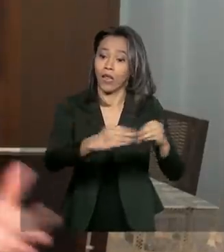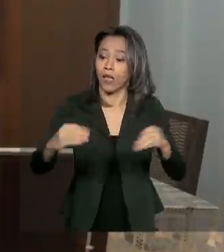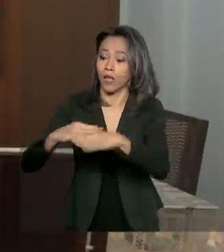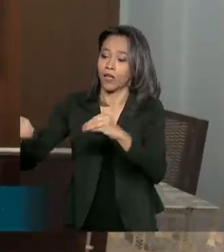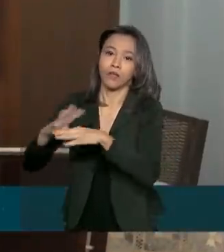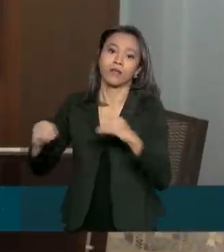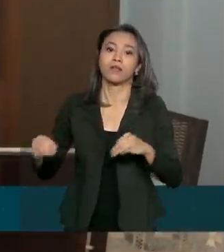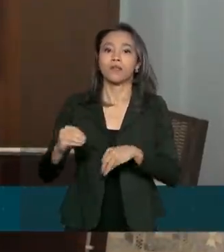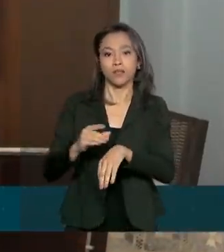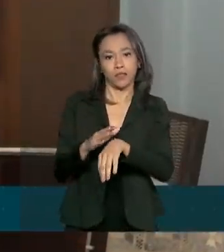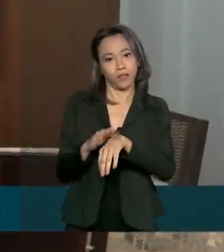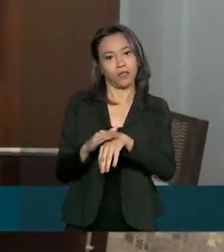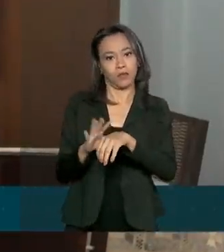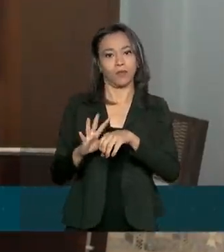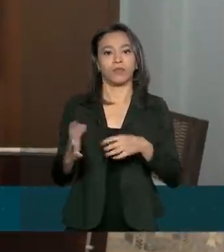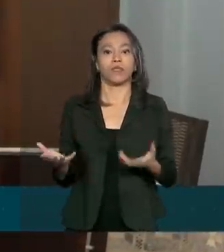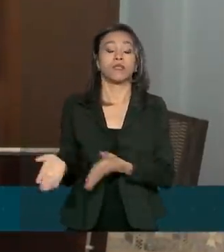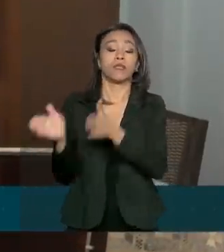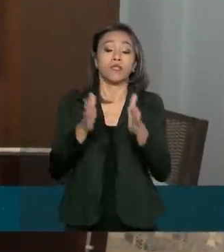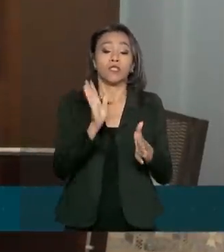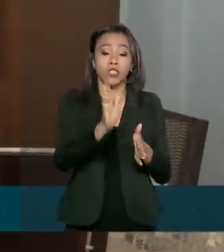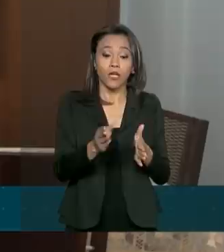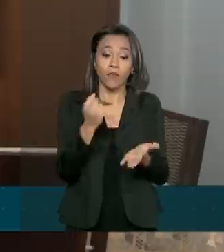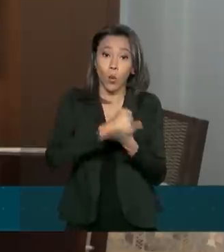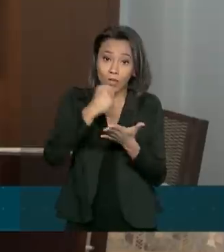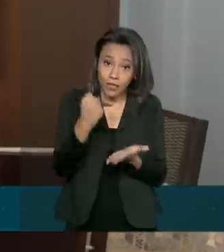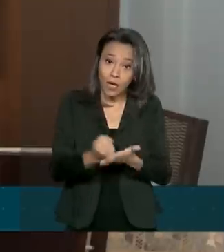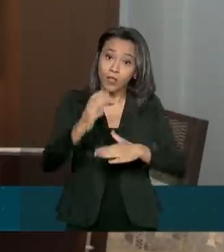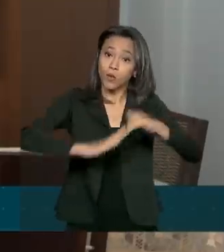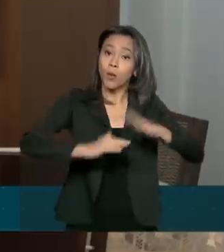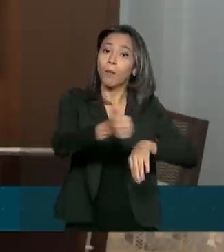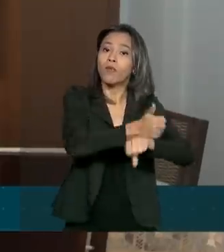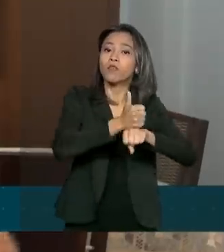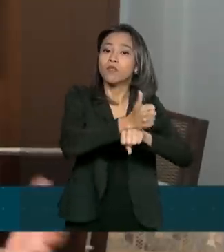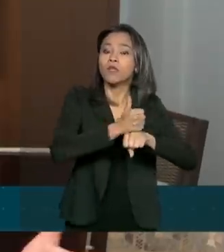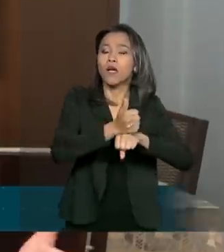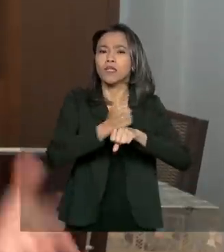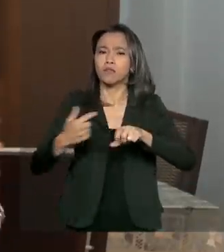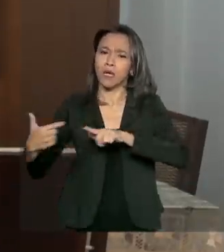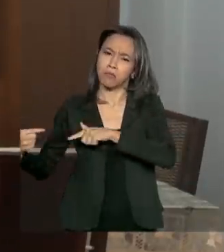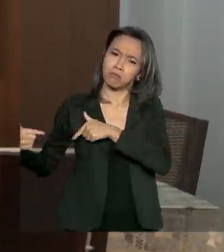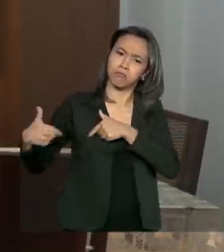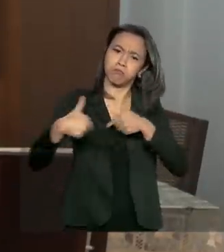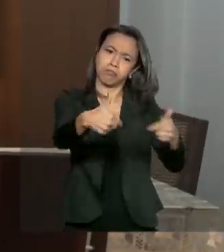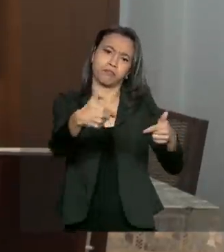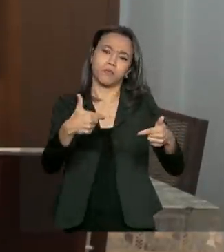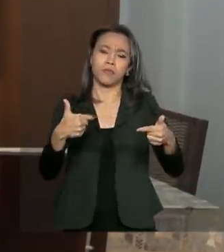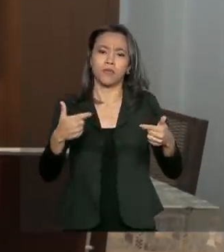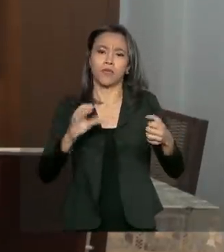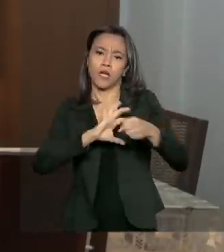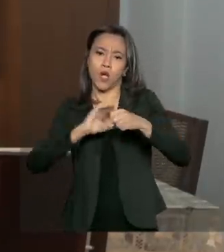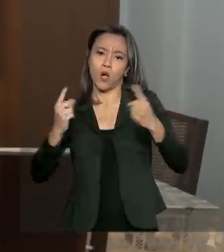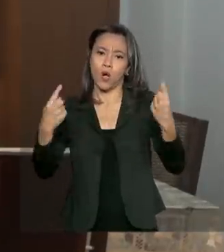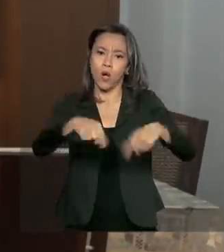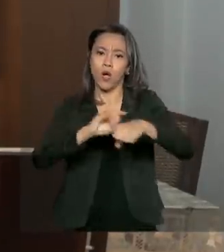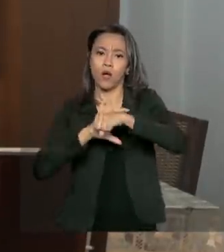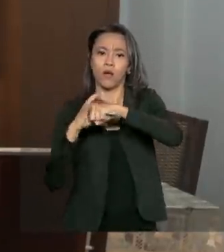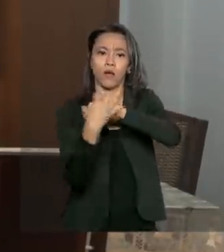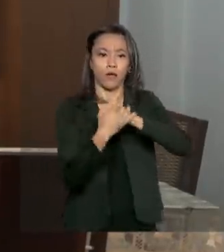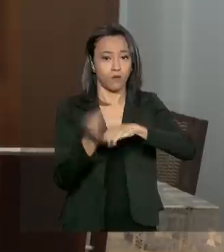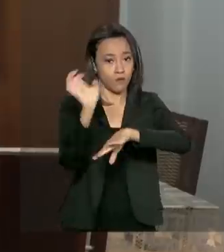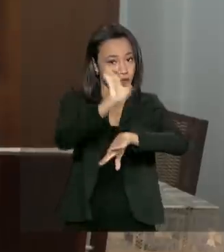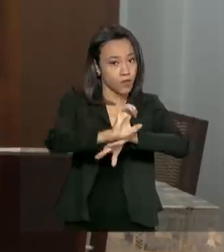267 profissionais foram contratados pelo Ministério da Saúde para trabalharem no enfrentamento à pandemia da Covid-19 no estado do